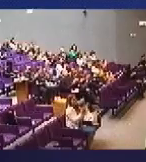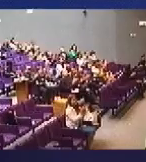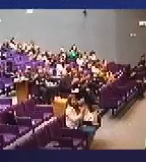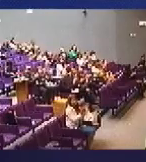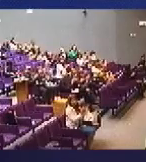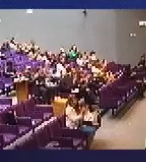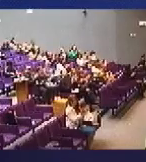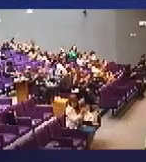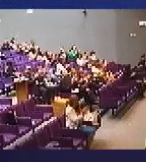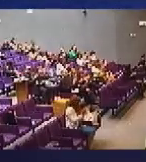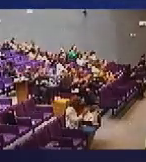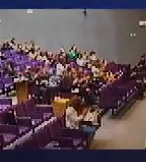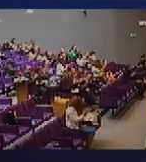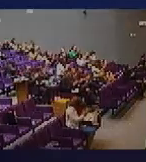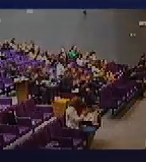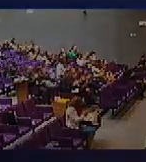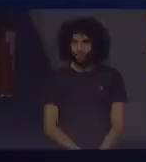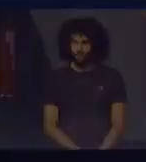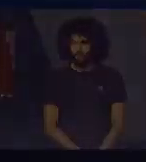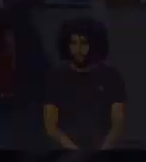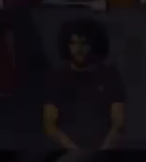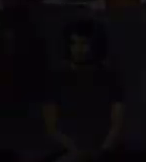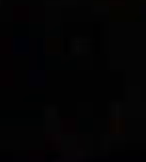Aplausos Aplausos Aplausos Aplausos Aplausos Aplausos Aplausos